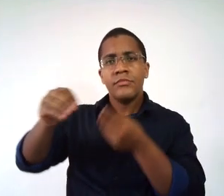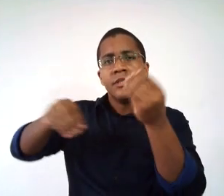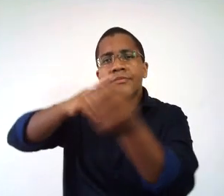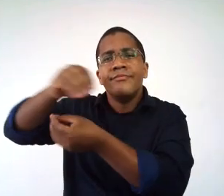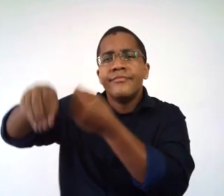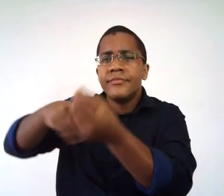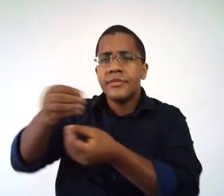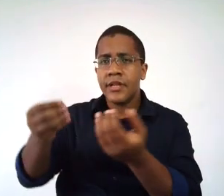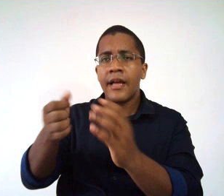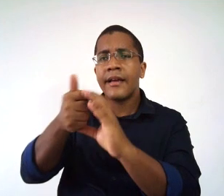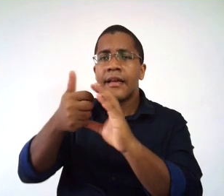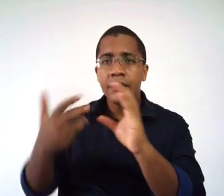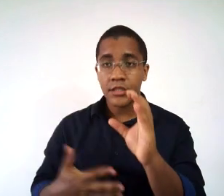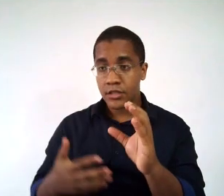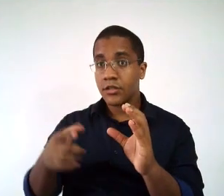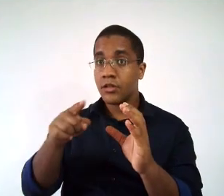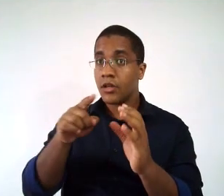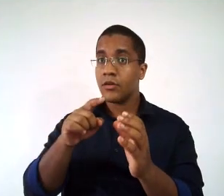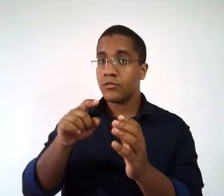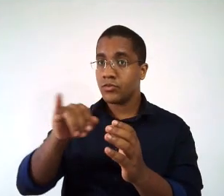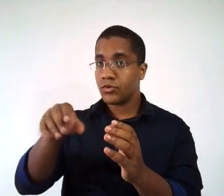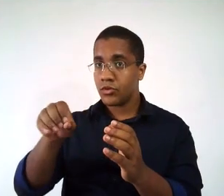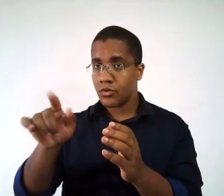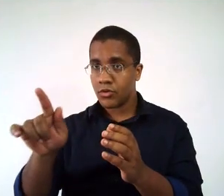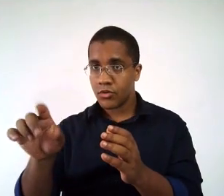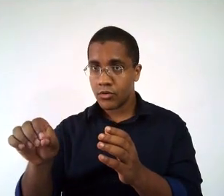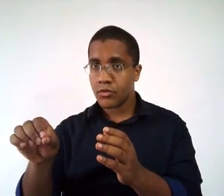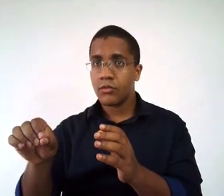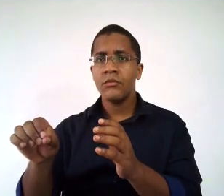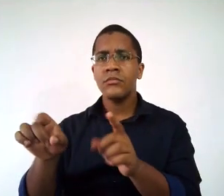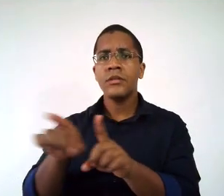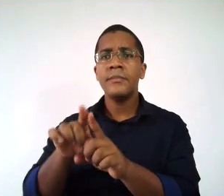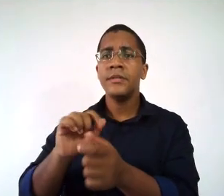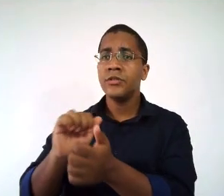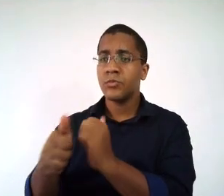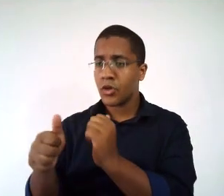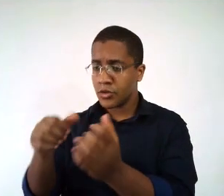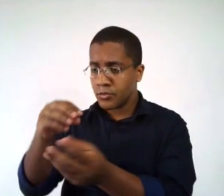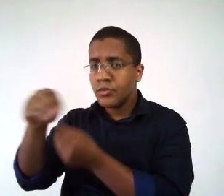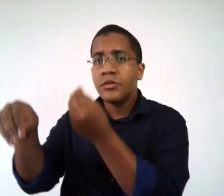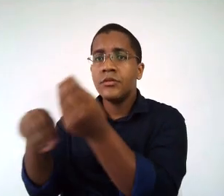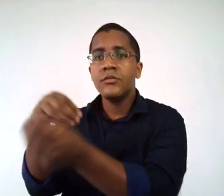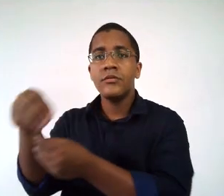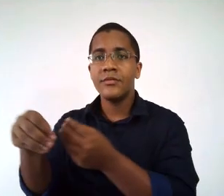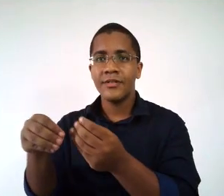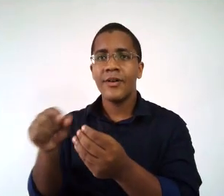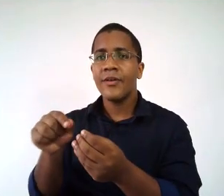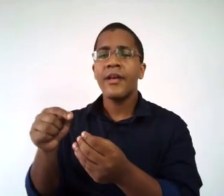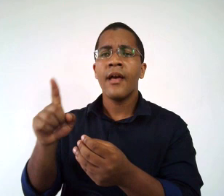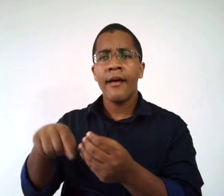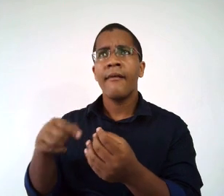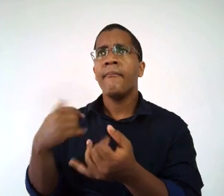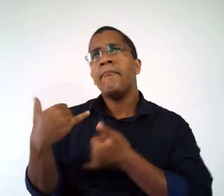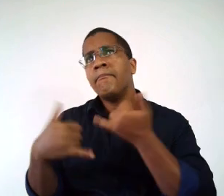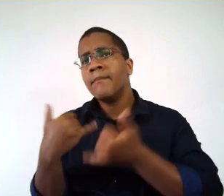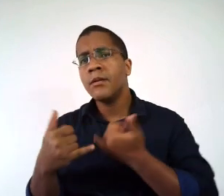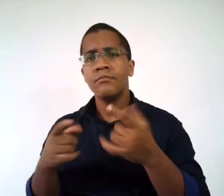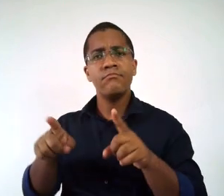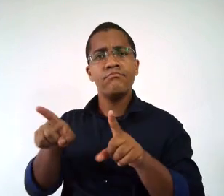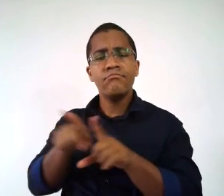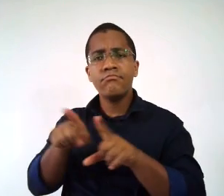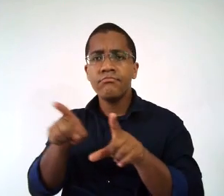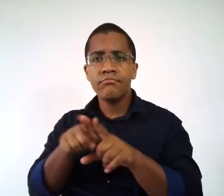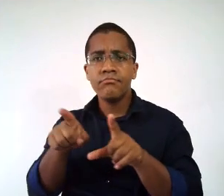características tanto dos jogos como dos esportes, tais como o entretenimento e a competição.